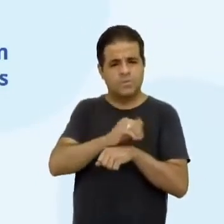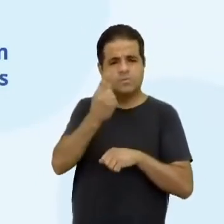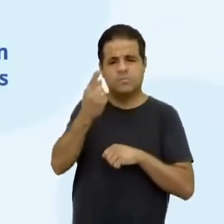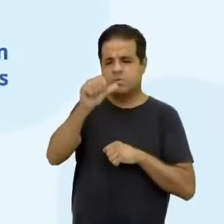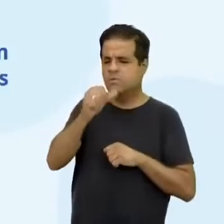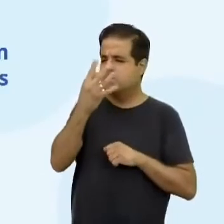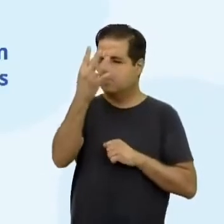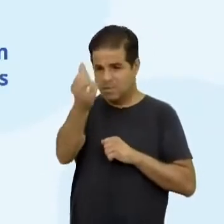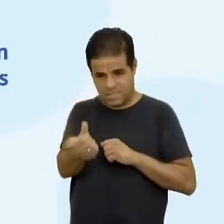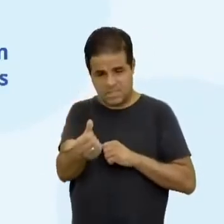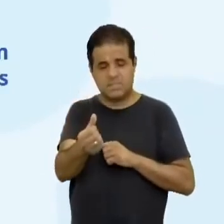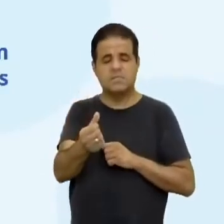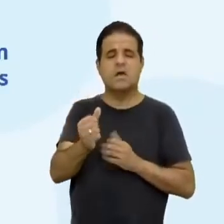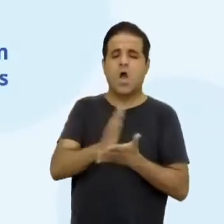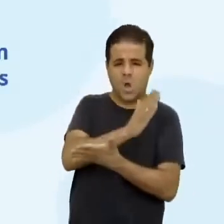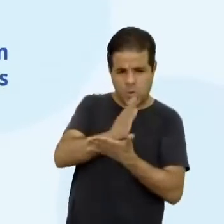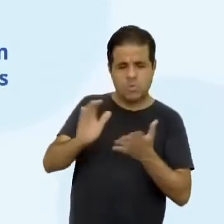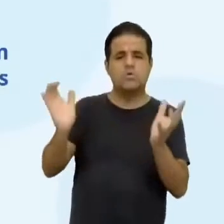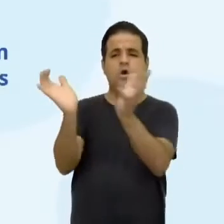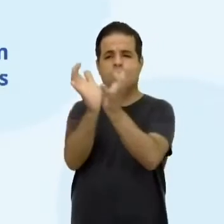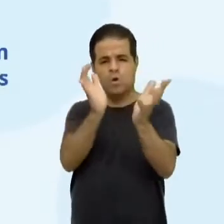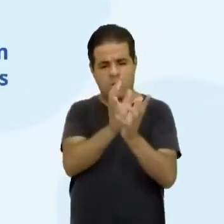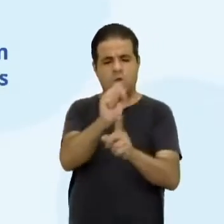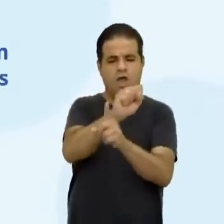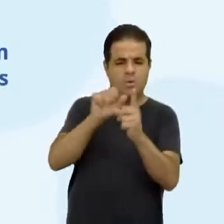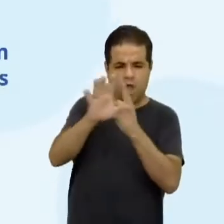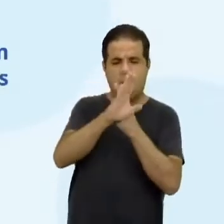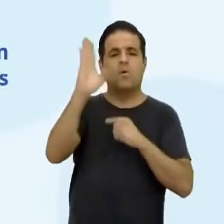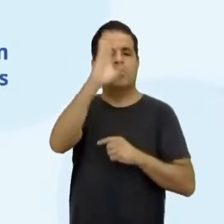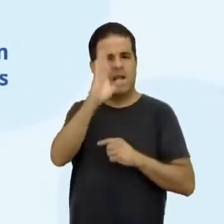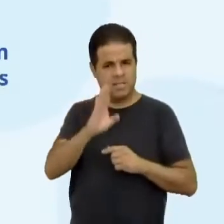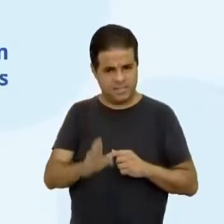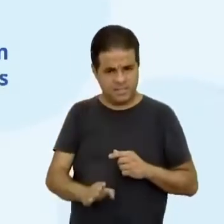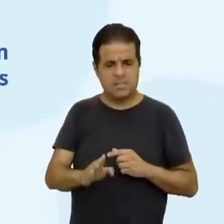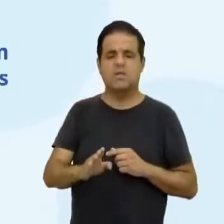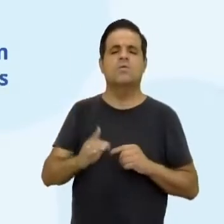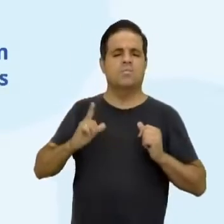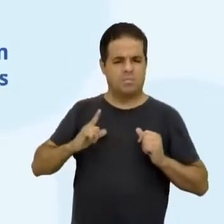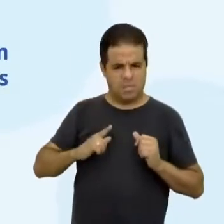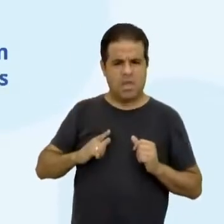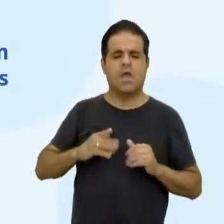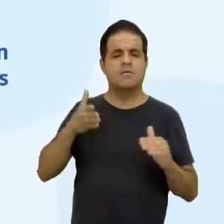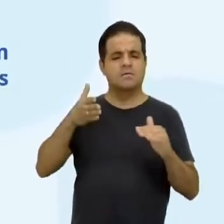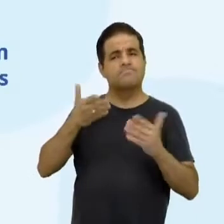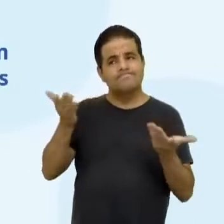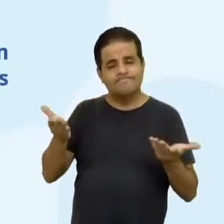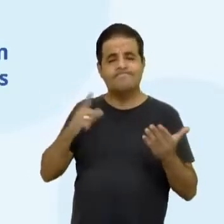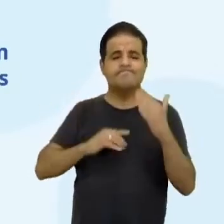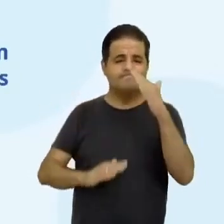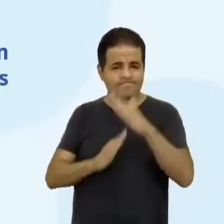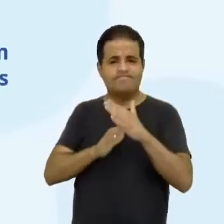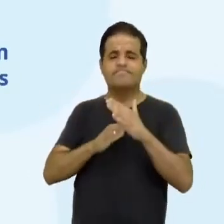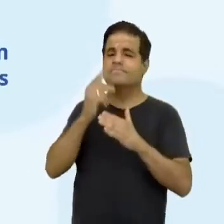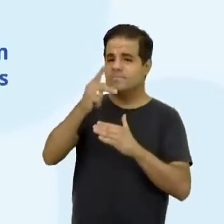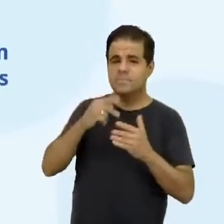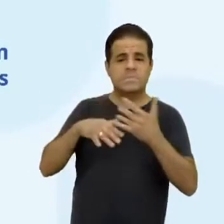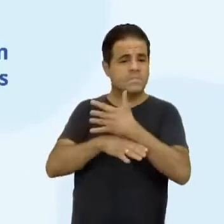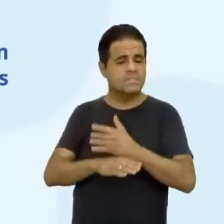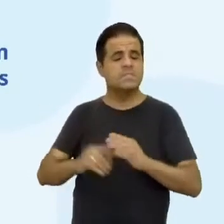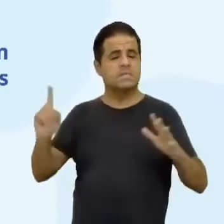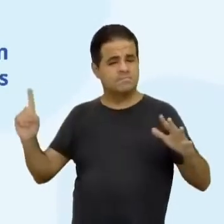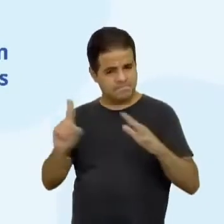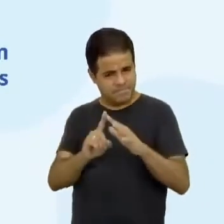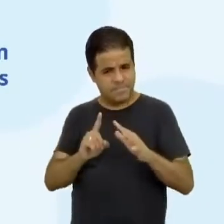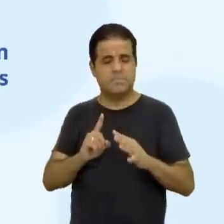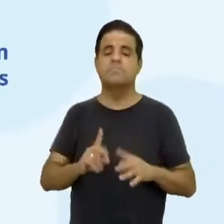1946. Alguns grupos sociais no Brasil ainda possuíam entrave e limitações em sua cidadania.